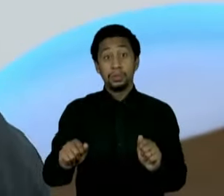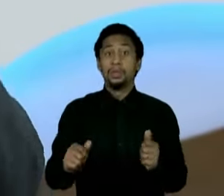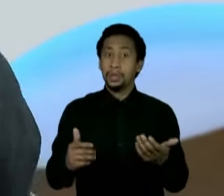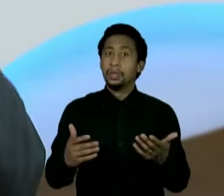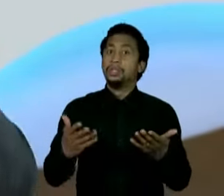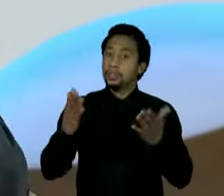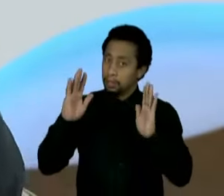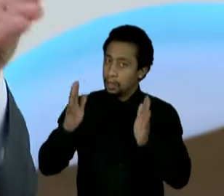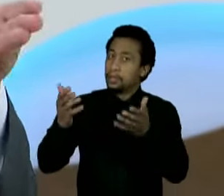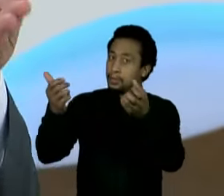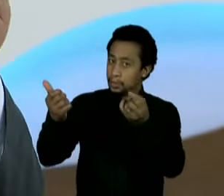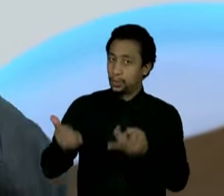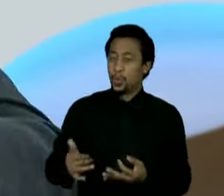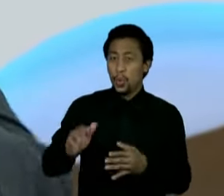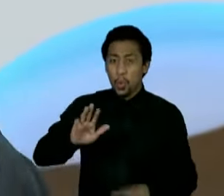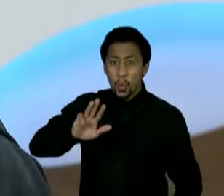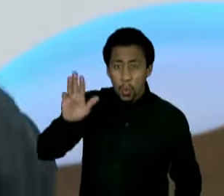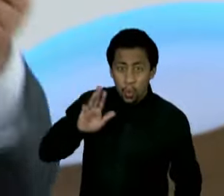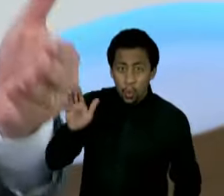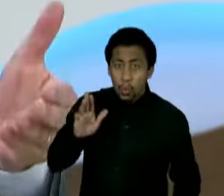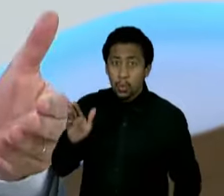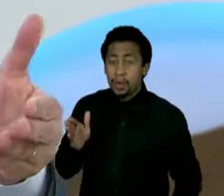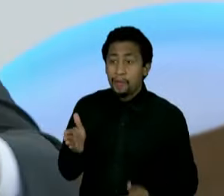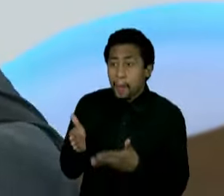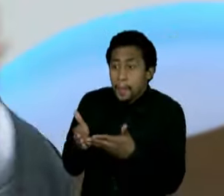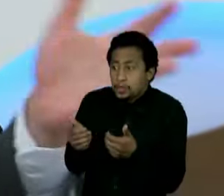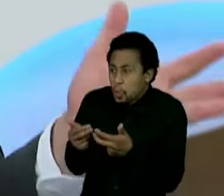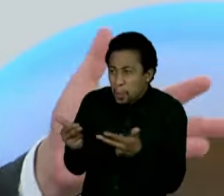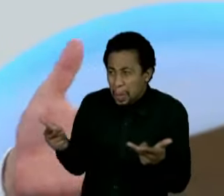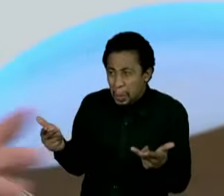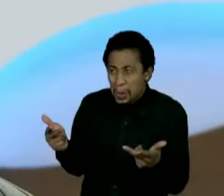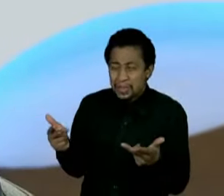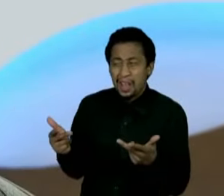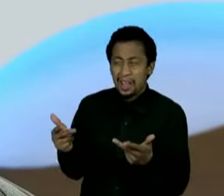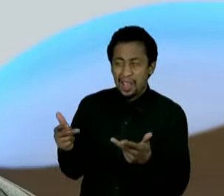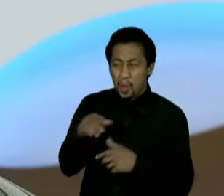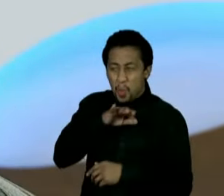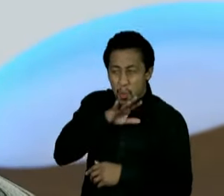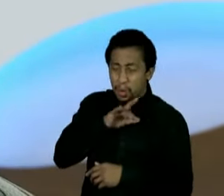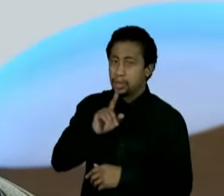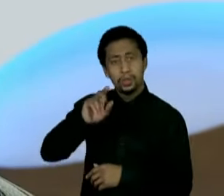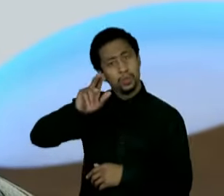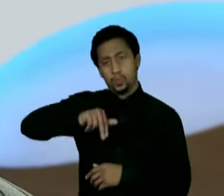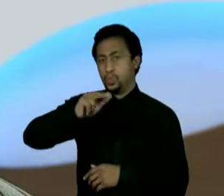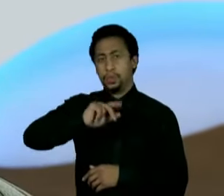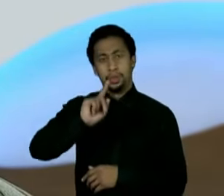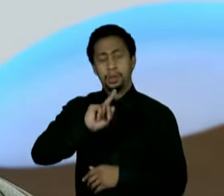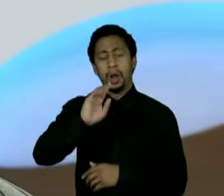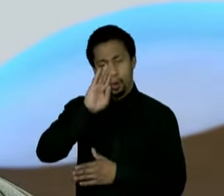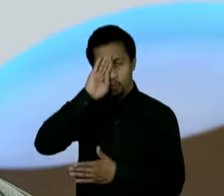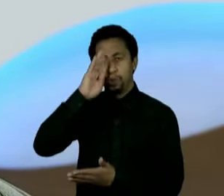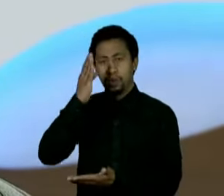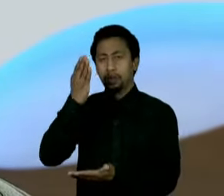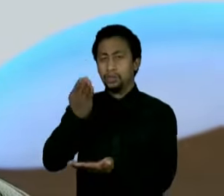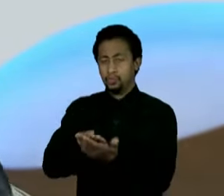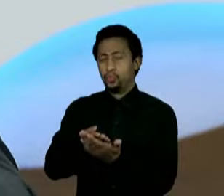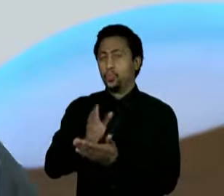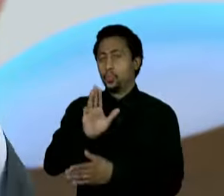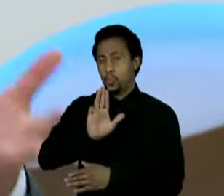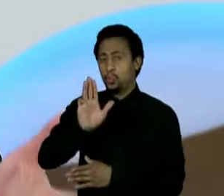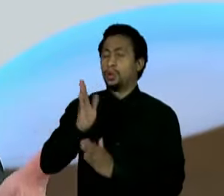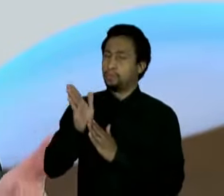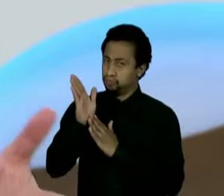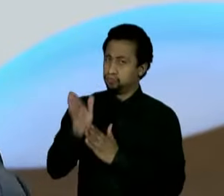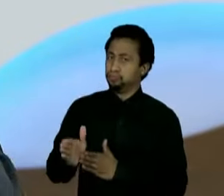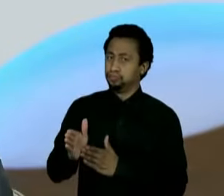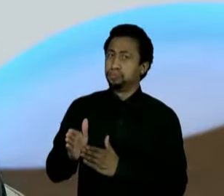o Lula jamais vai pedir para você uma coisa que ele não faria, que é deixar de disputar. Eu confio muito nisso. Acho que a gente já fez a